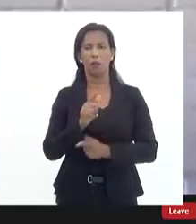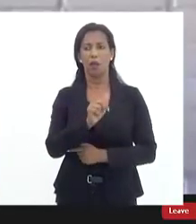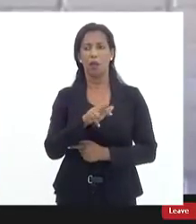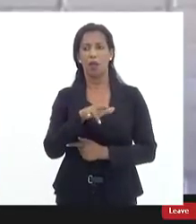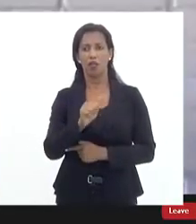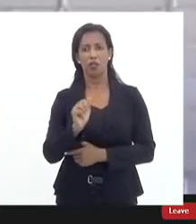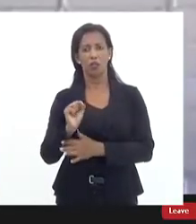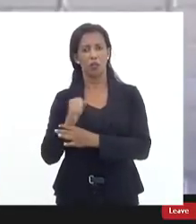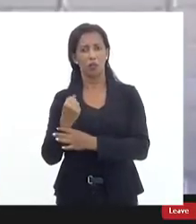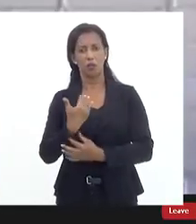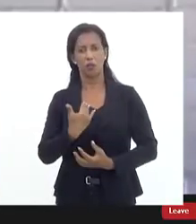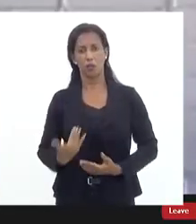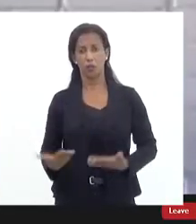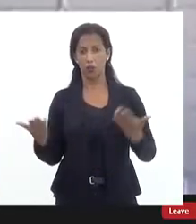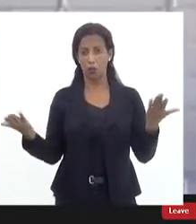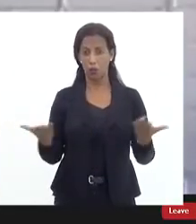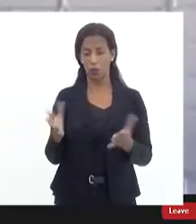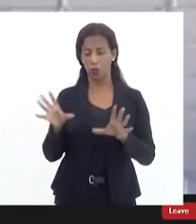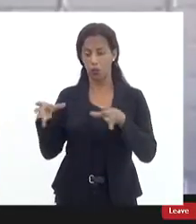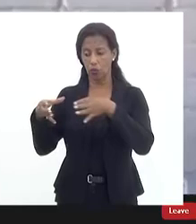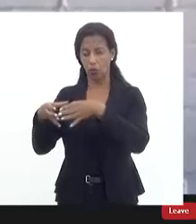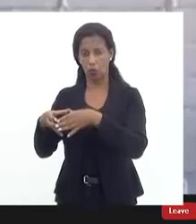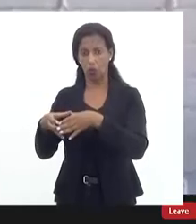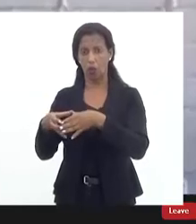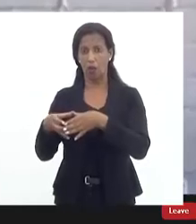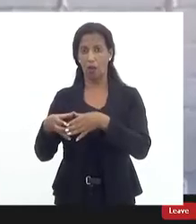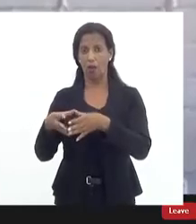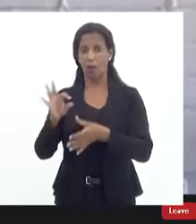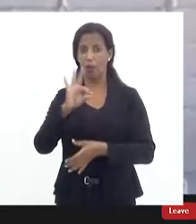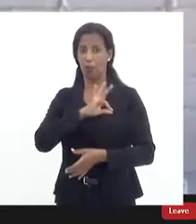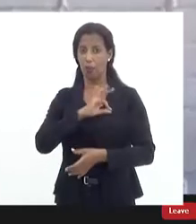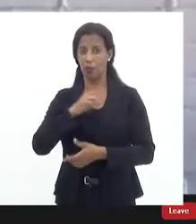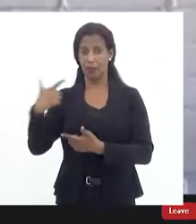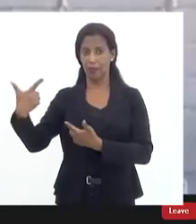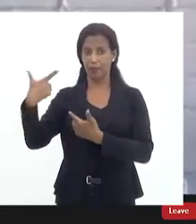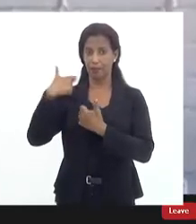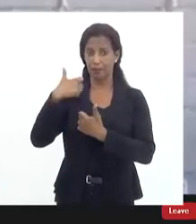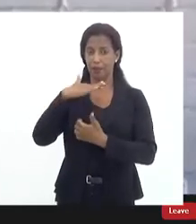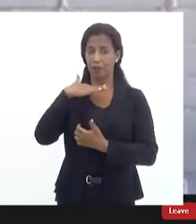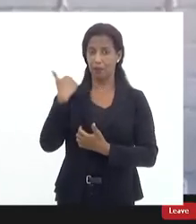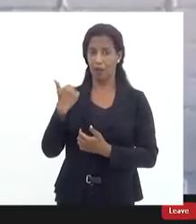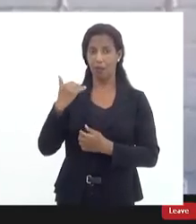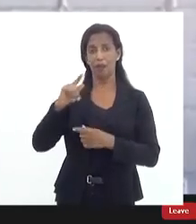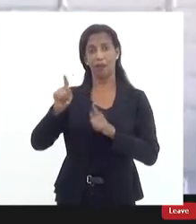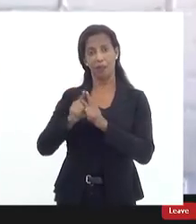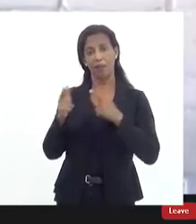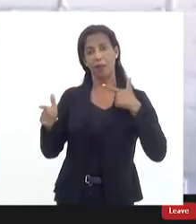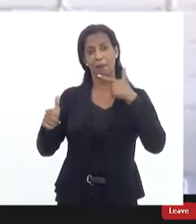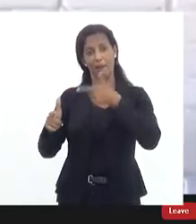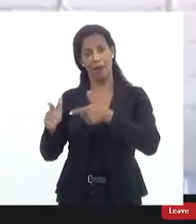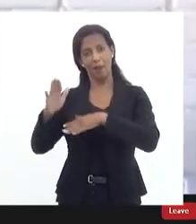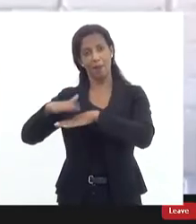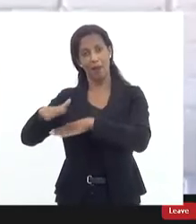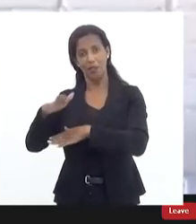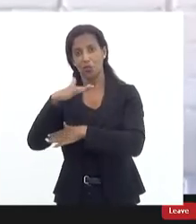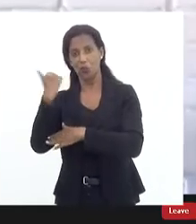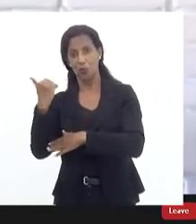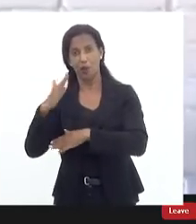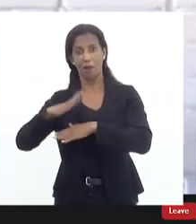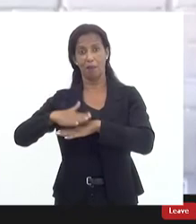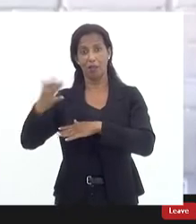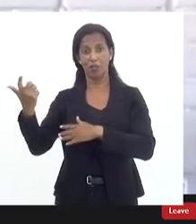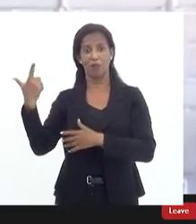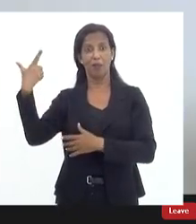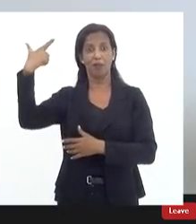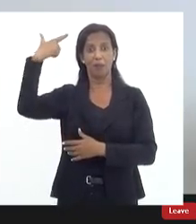pública afinal temos hoje não só a polícia que mais mata não só a polícia que mais morre mas também a polícia que mais se